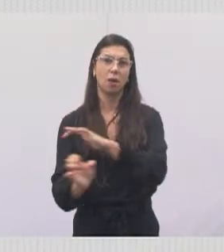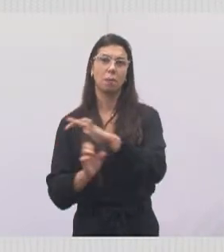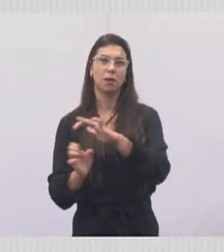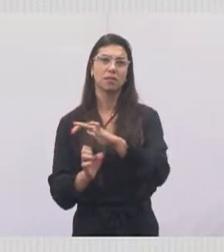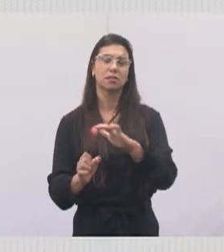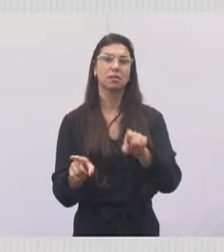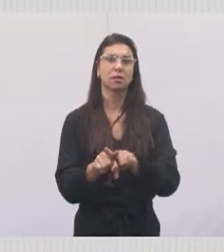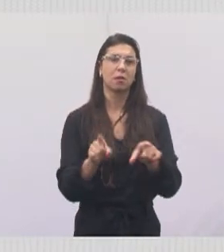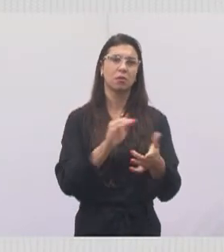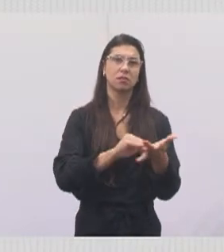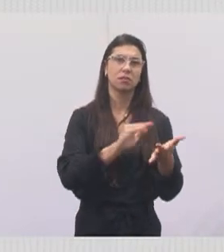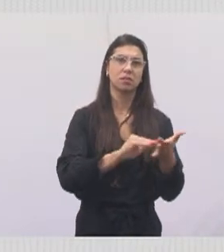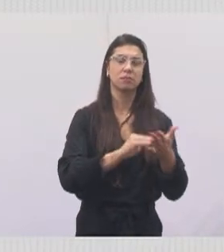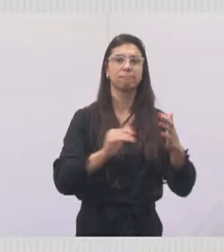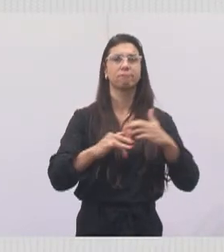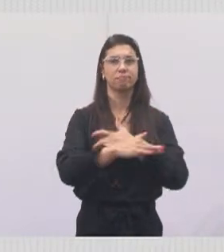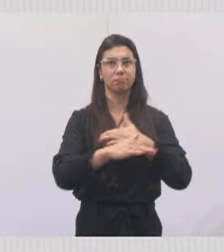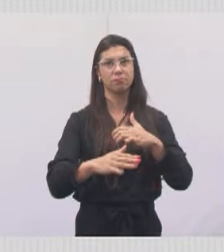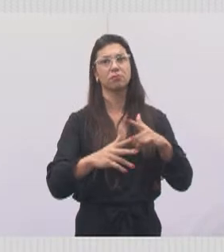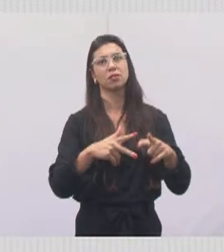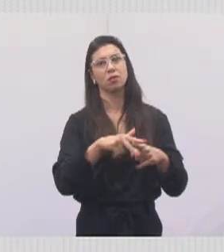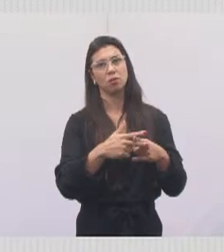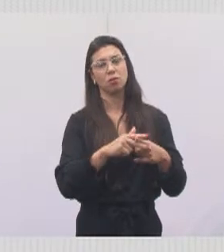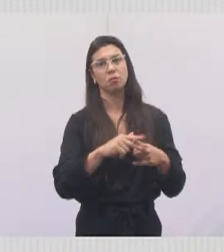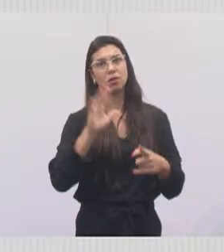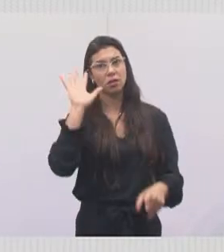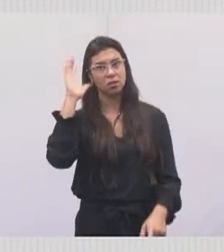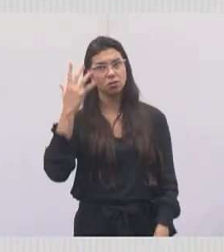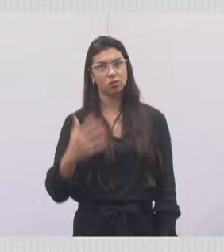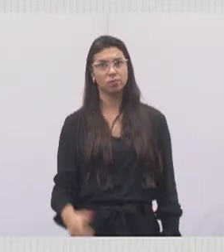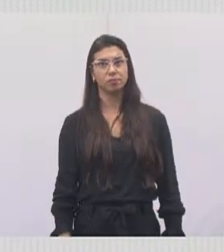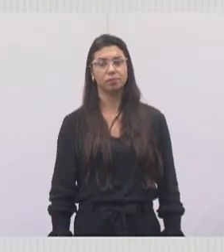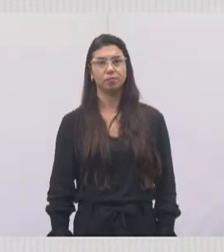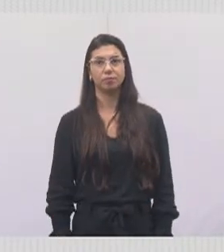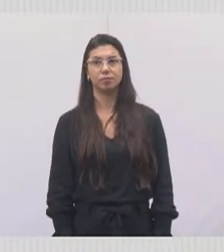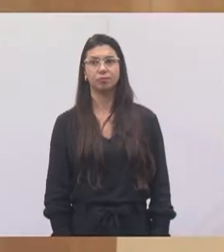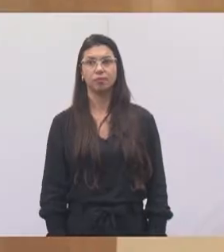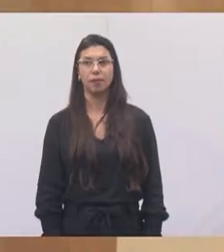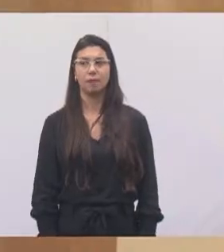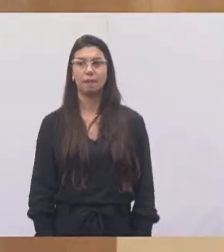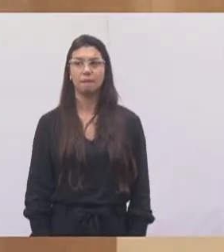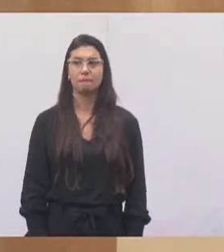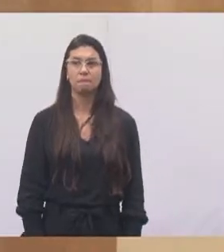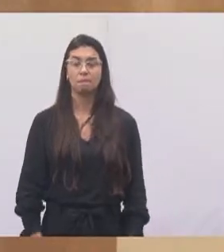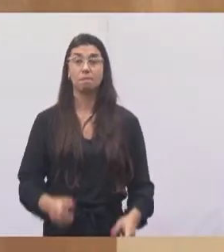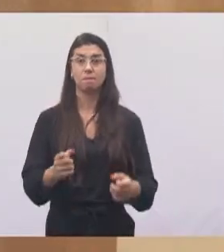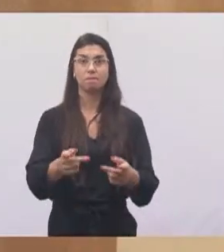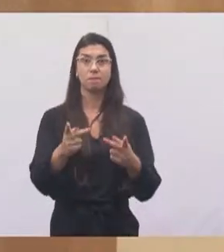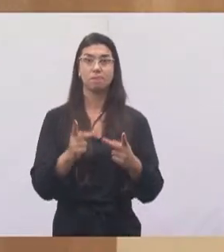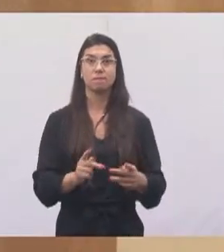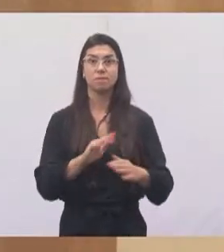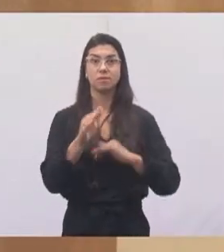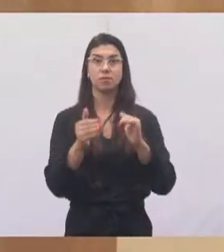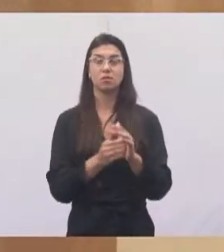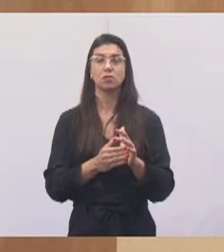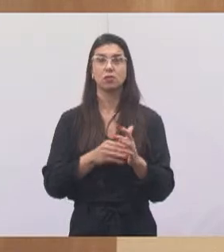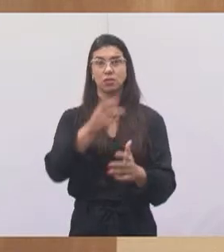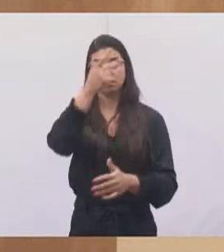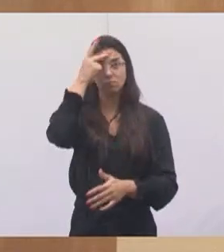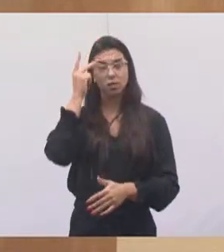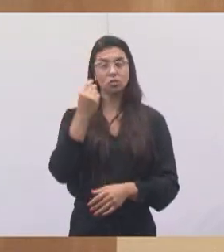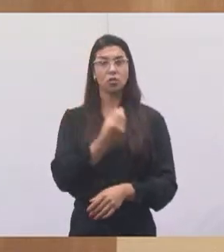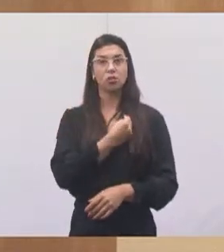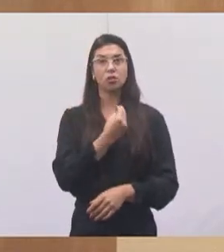reparado essa situação aqui em Jacarei. Quero fazer um convite agora para todos os munícipes aqui da nossa cidade,